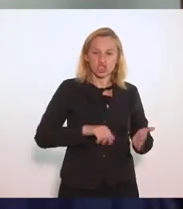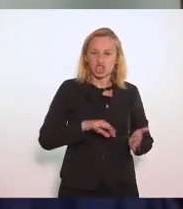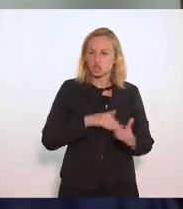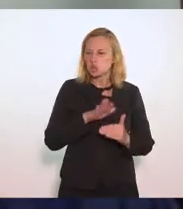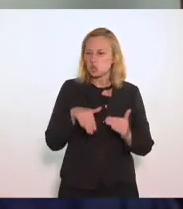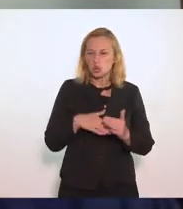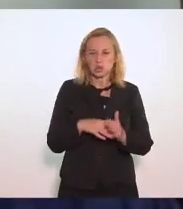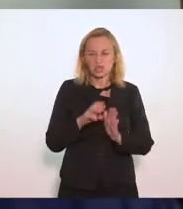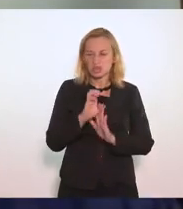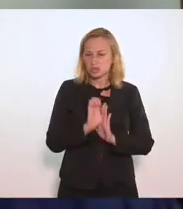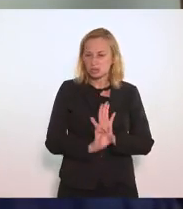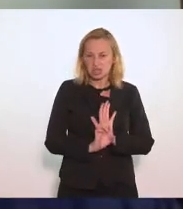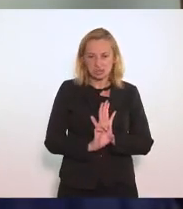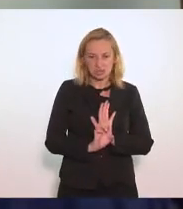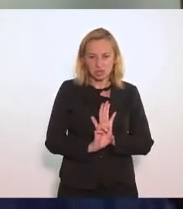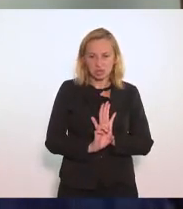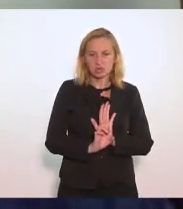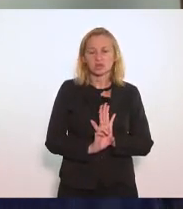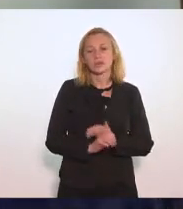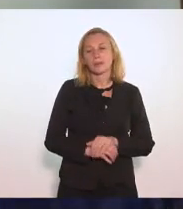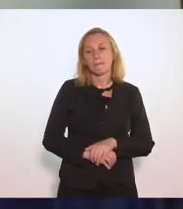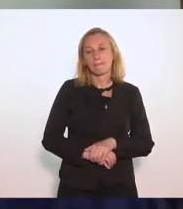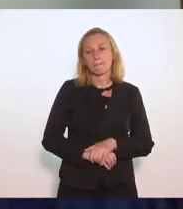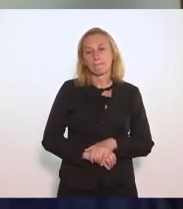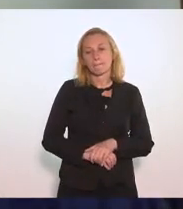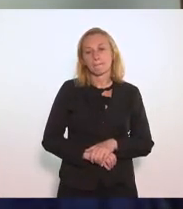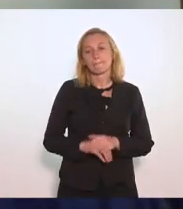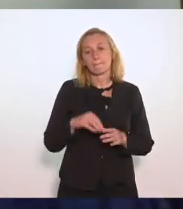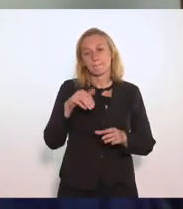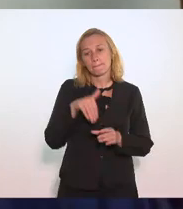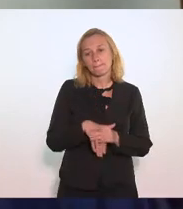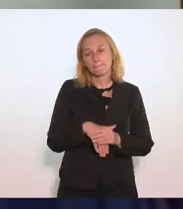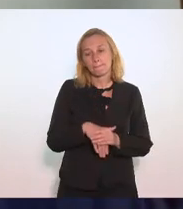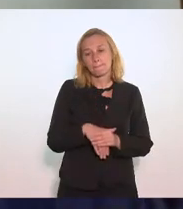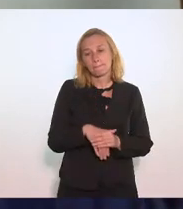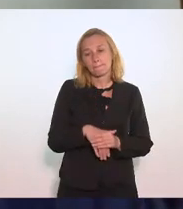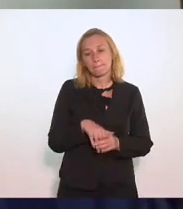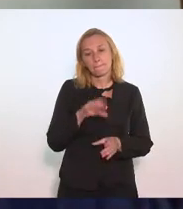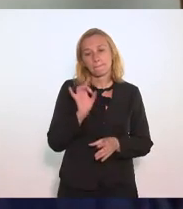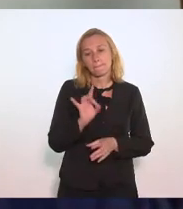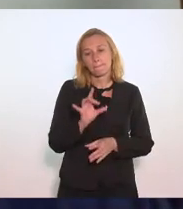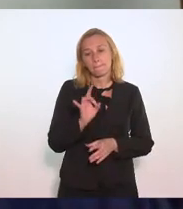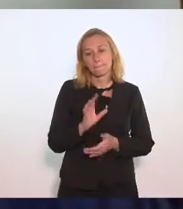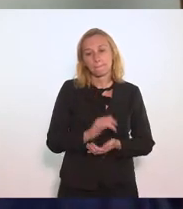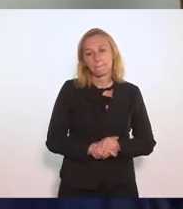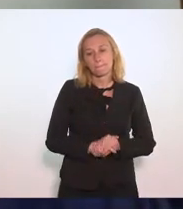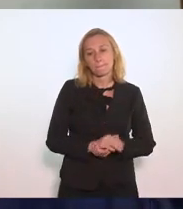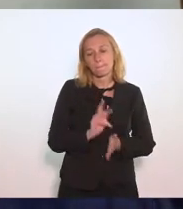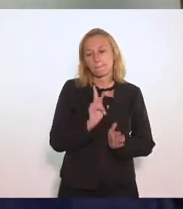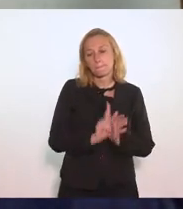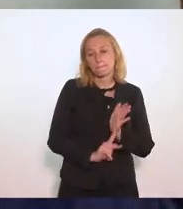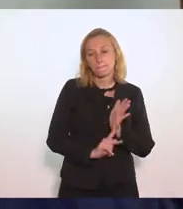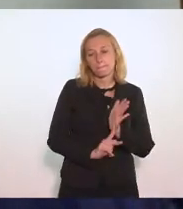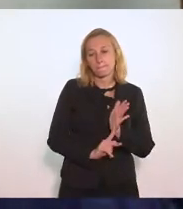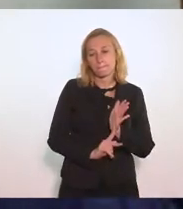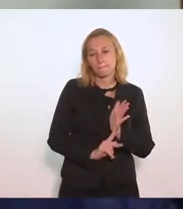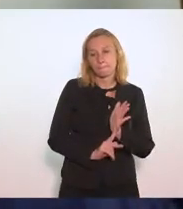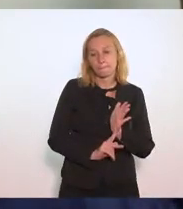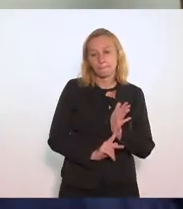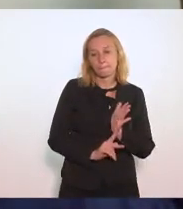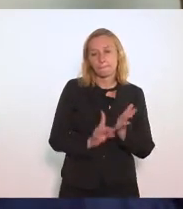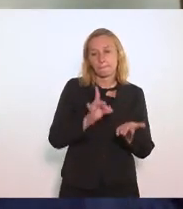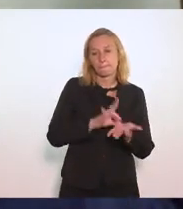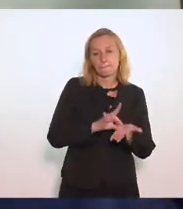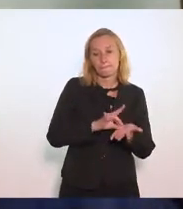emendas Todas as emendas E votar Favoravelmente Ao projeto Original